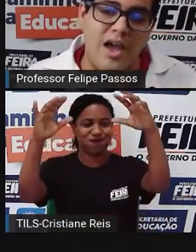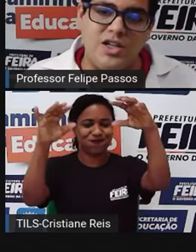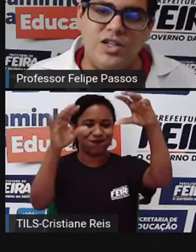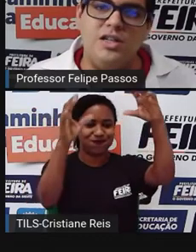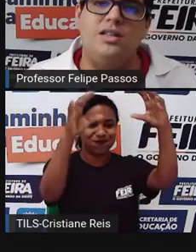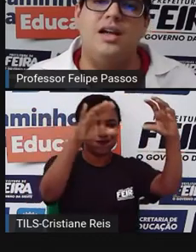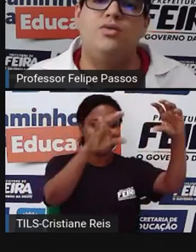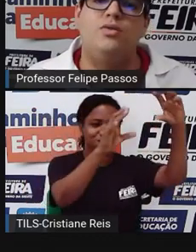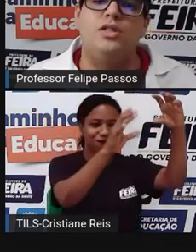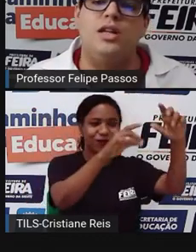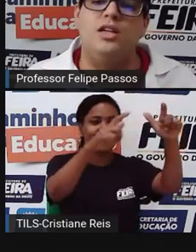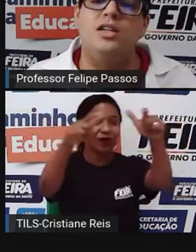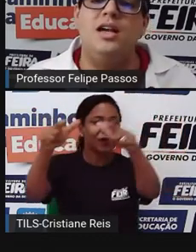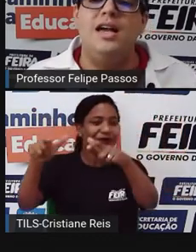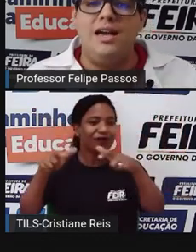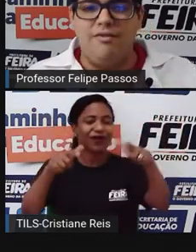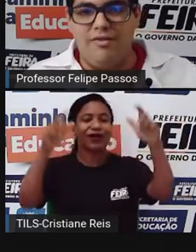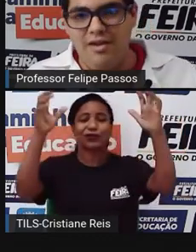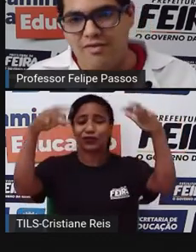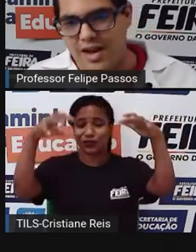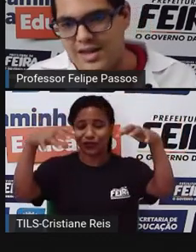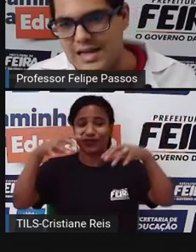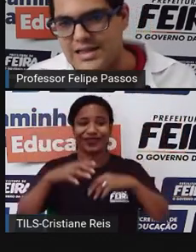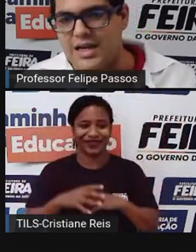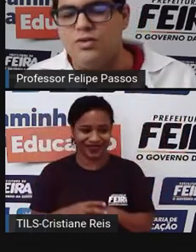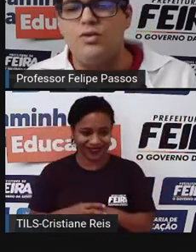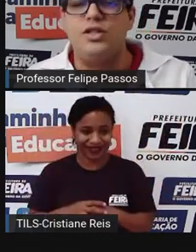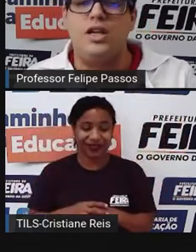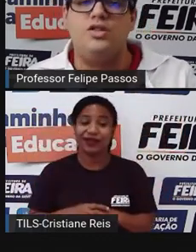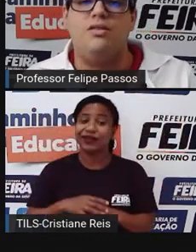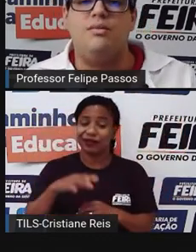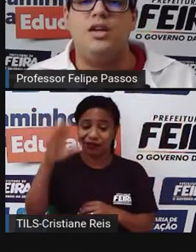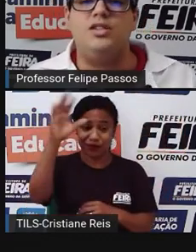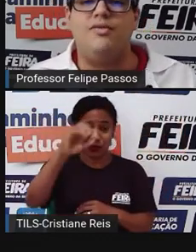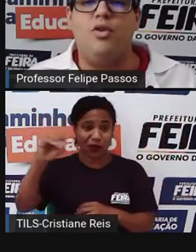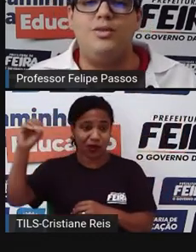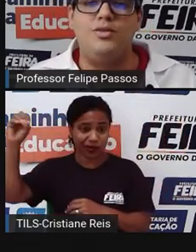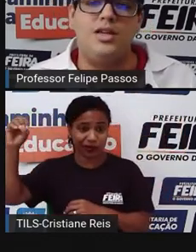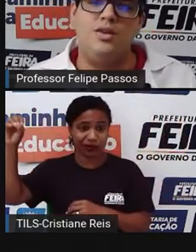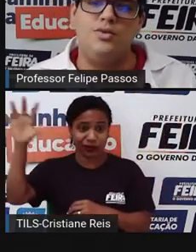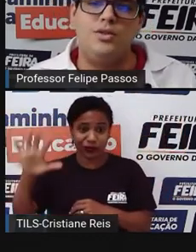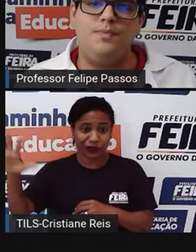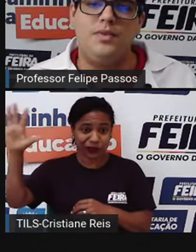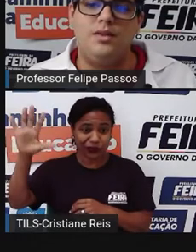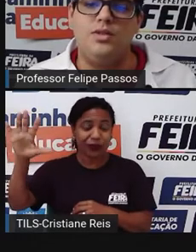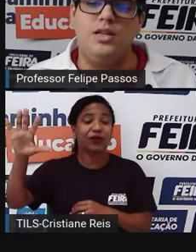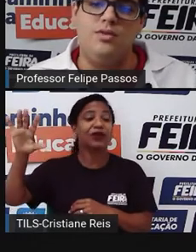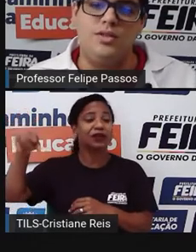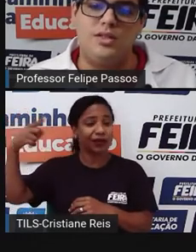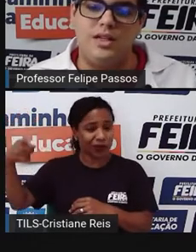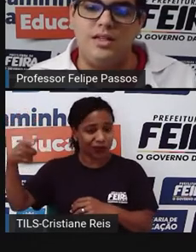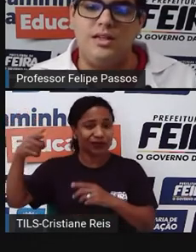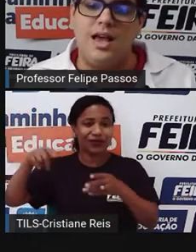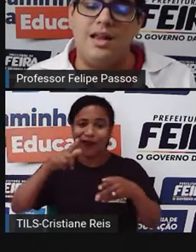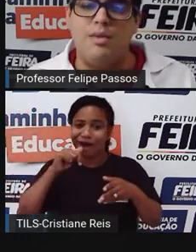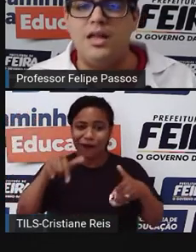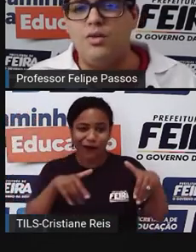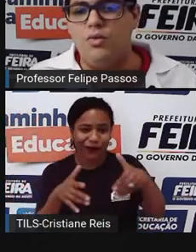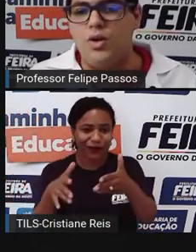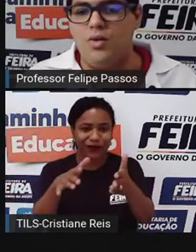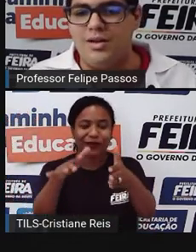oeste do continente e vem descendo o continente novamente na forma dos rios, os rios que